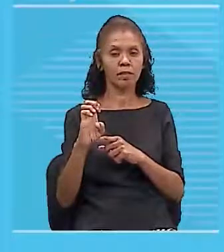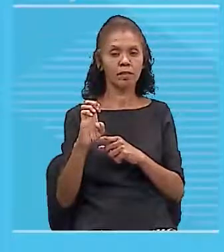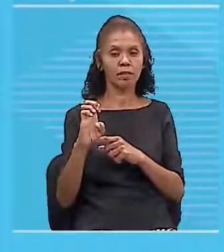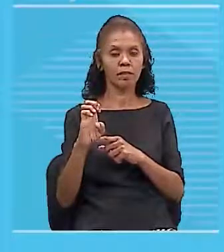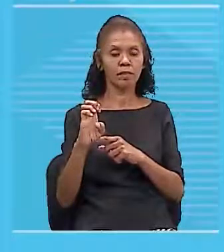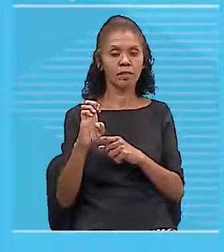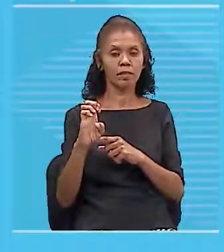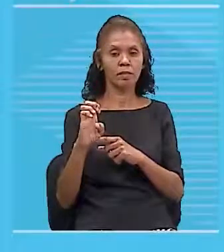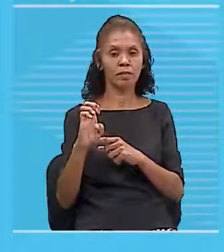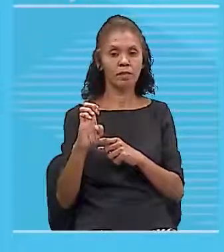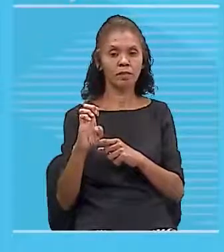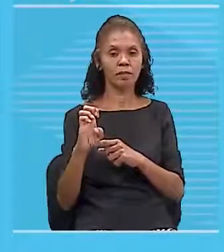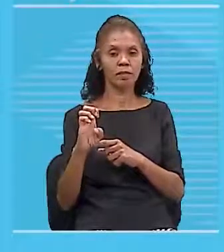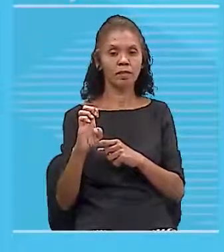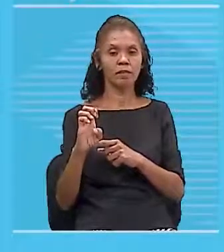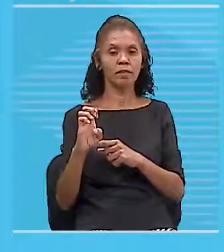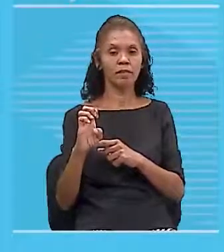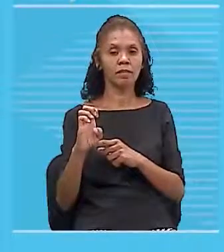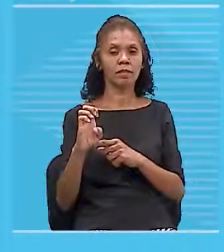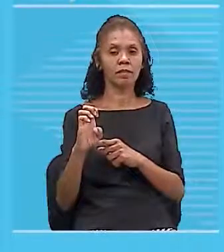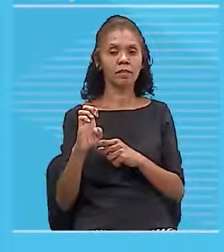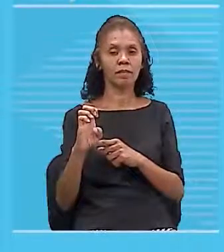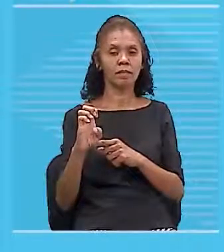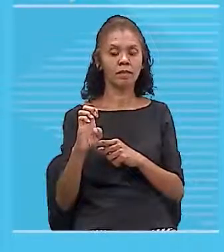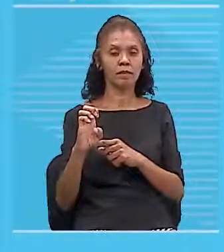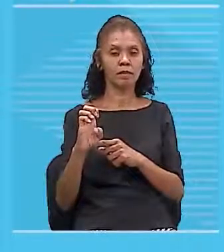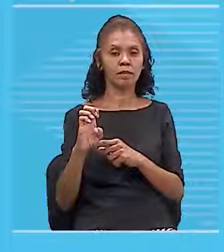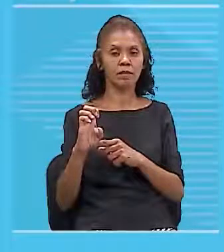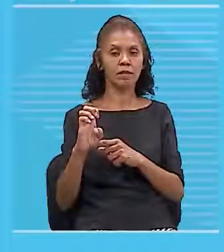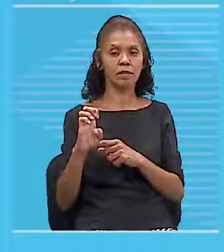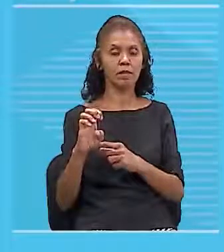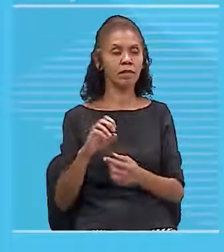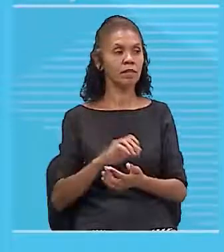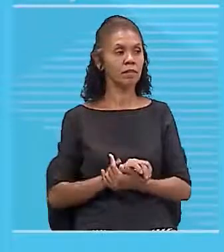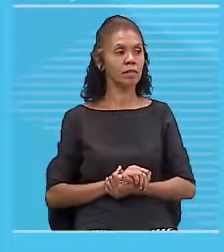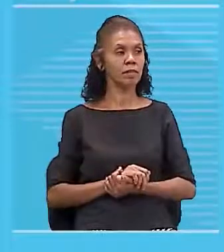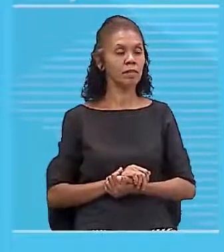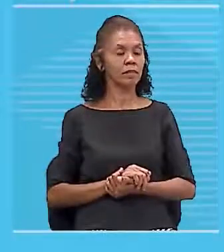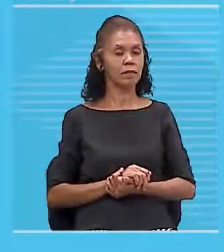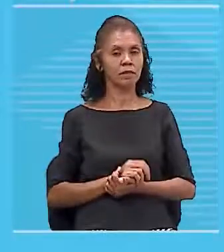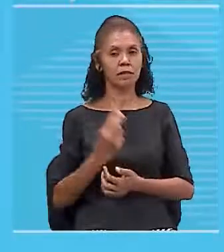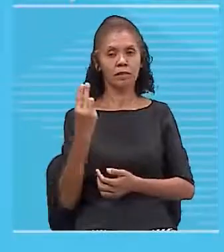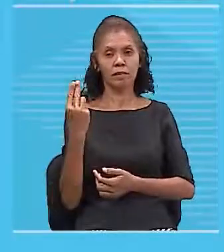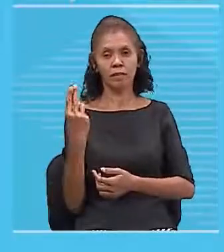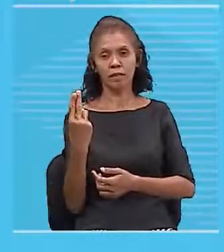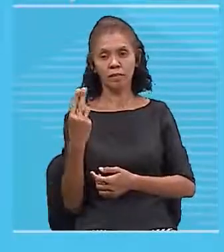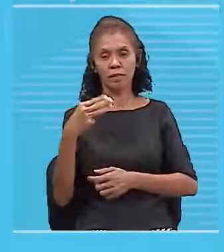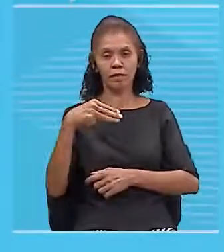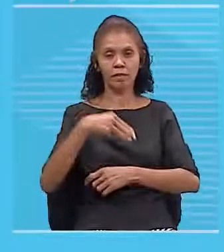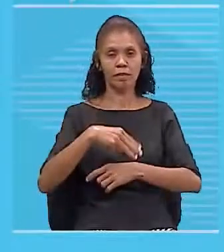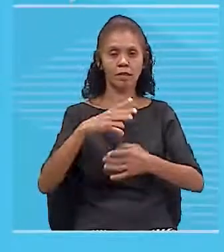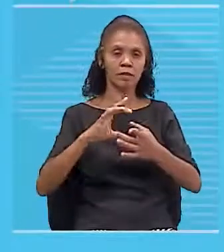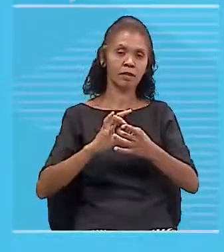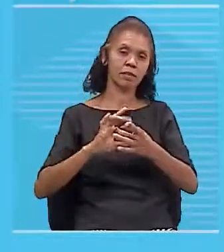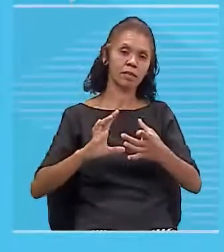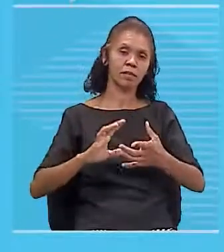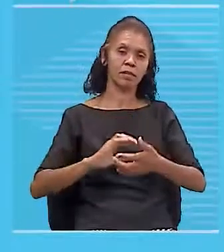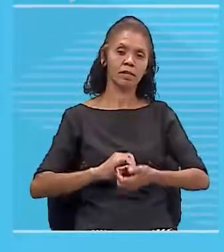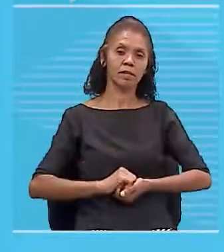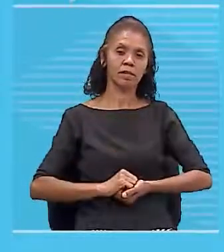Então eu quero saber de vocês essa informação vou te dar dois minutinhos e a gente volta já. Dois minutos.